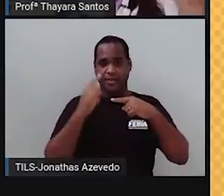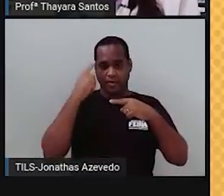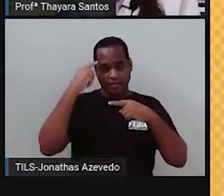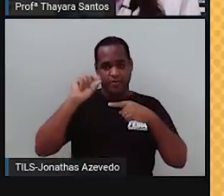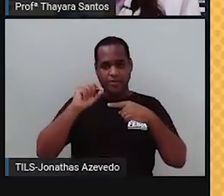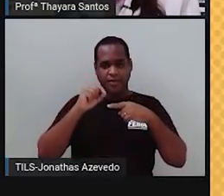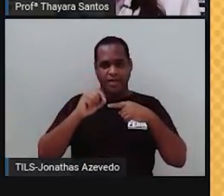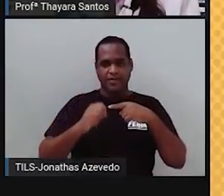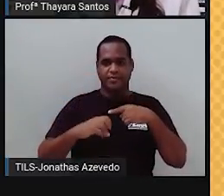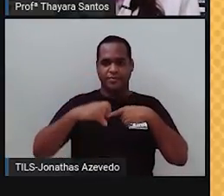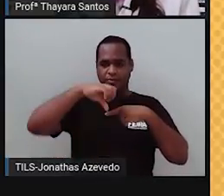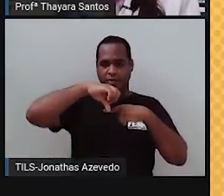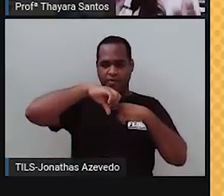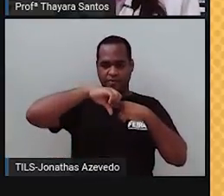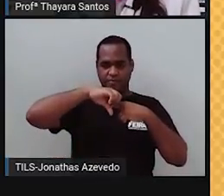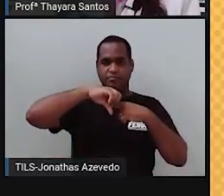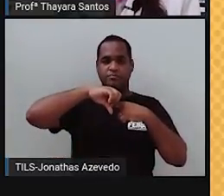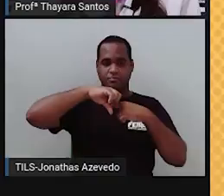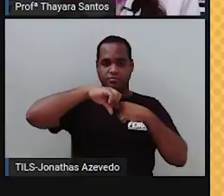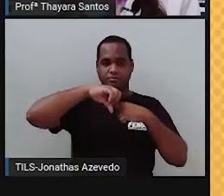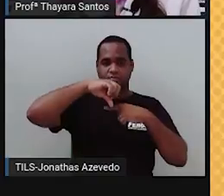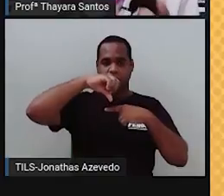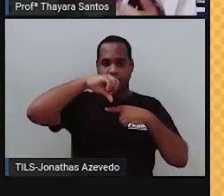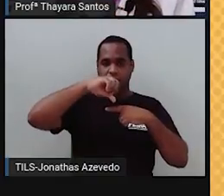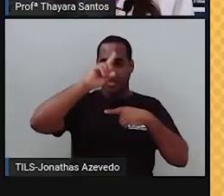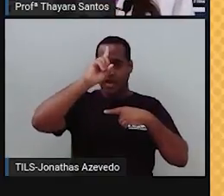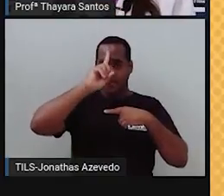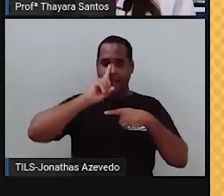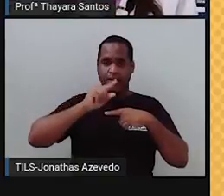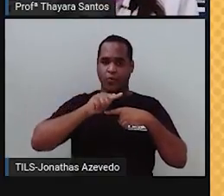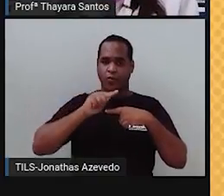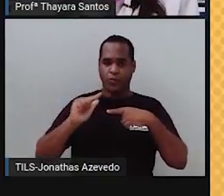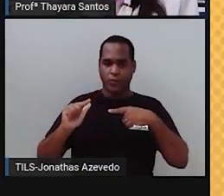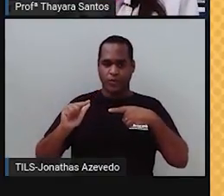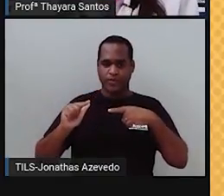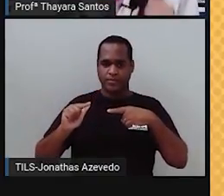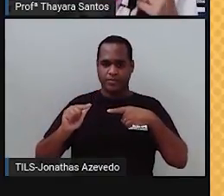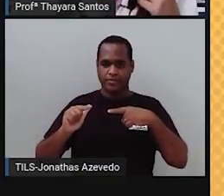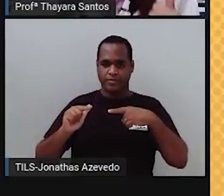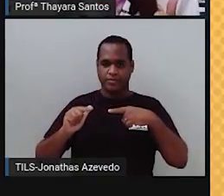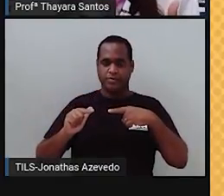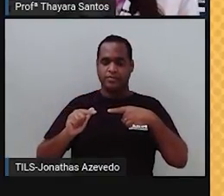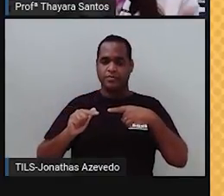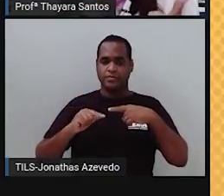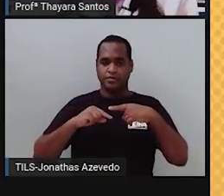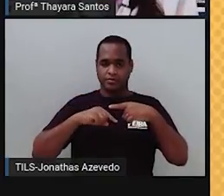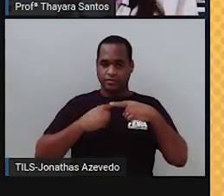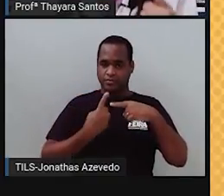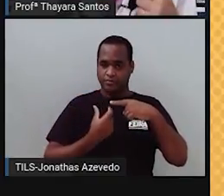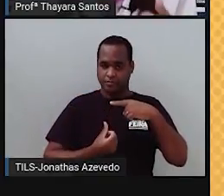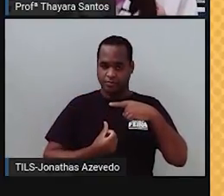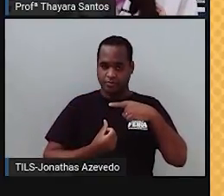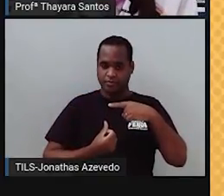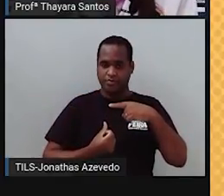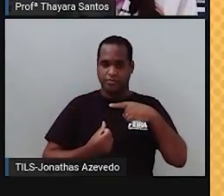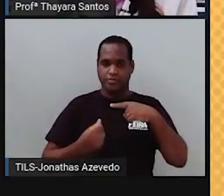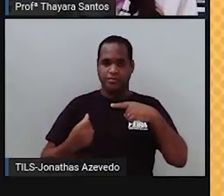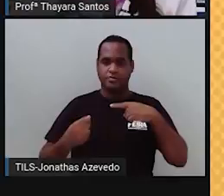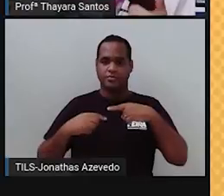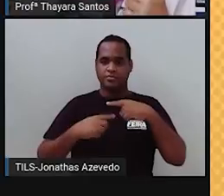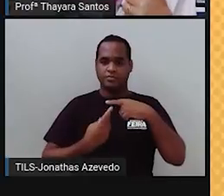nove apresentavam sementes amarelas e lisas. Das 16 que nasceram, três